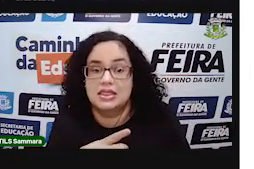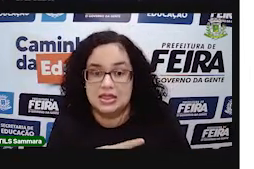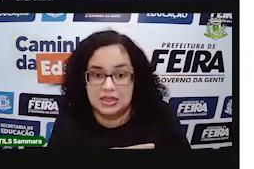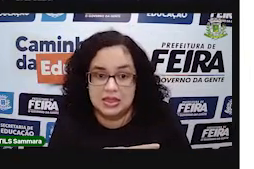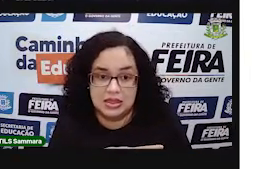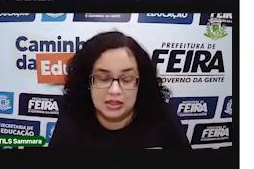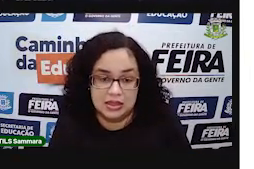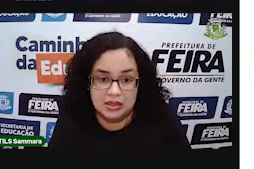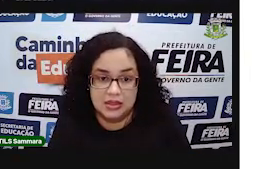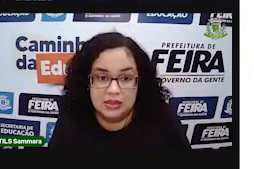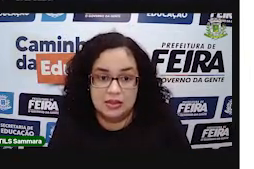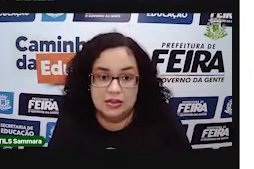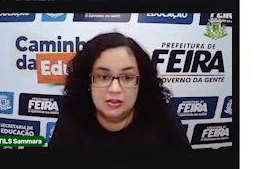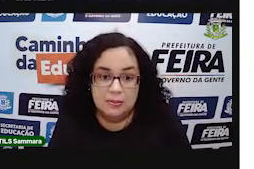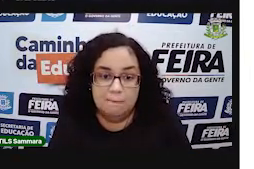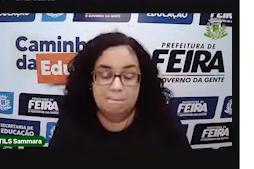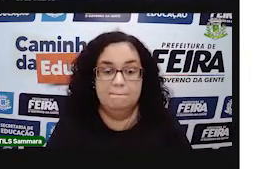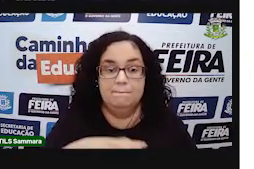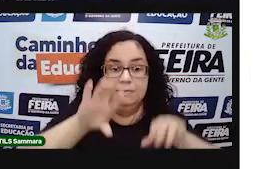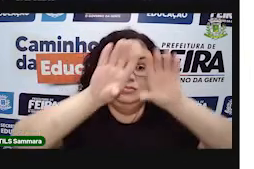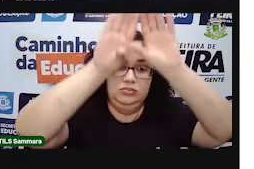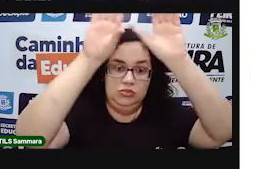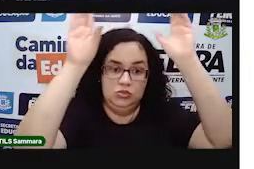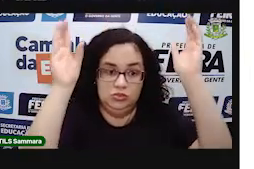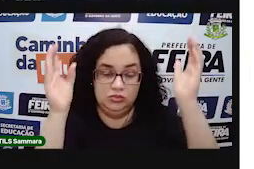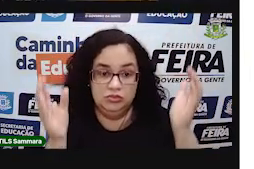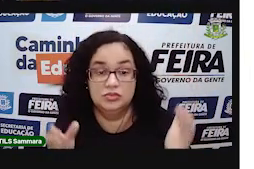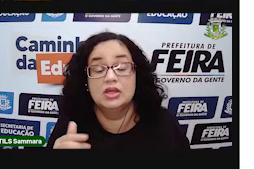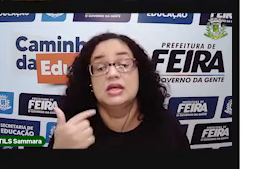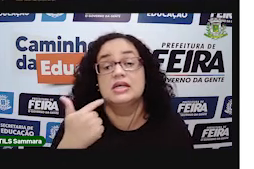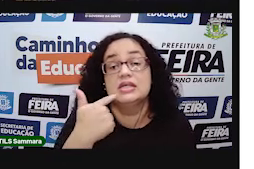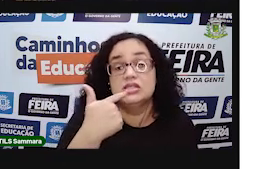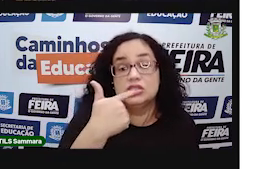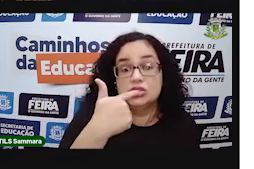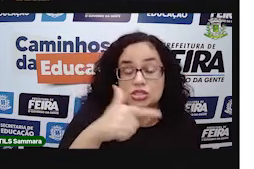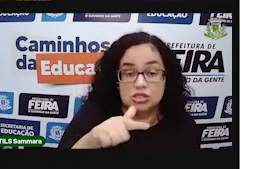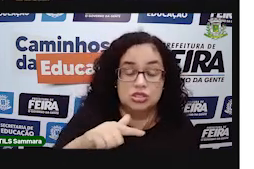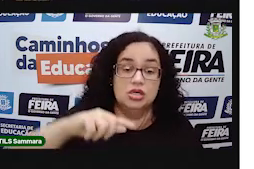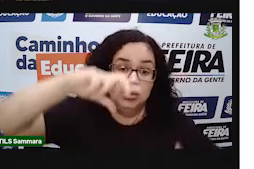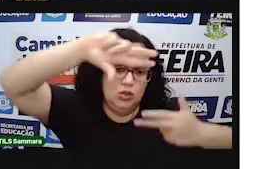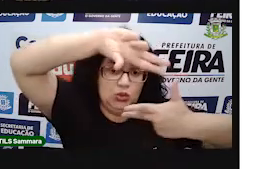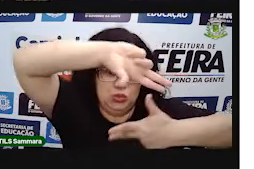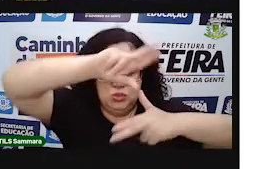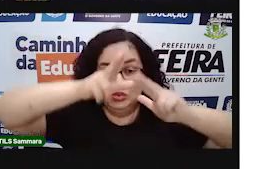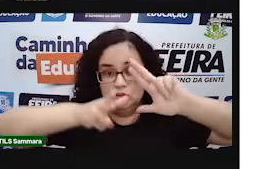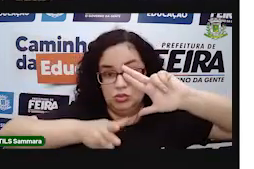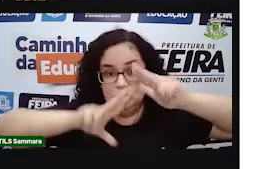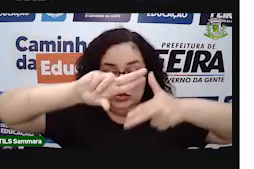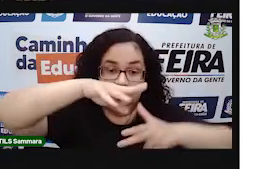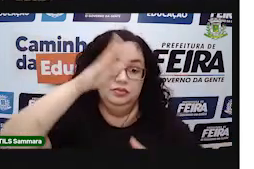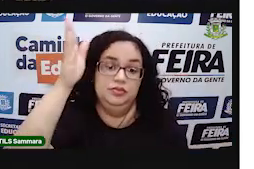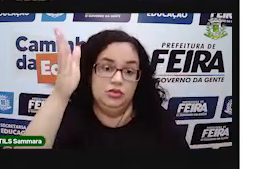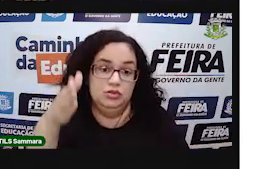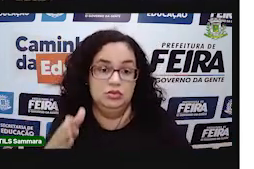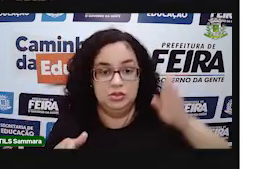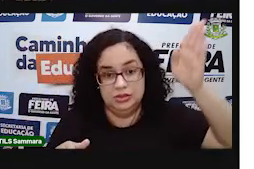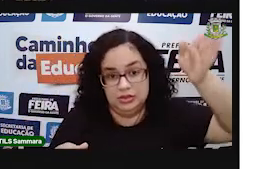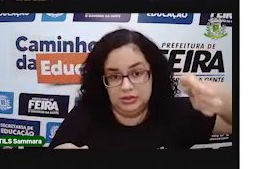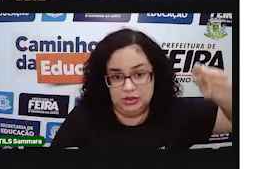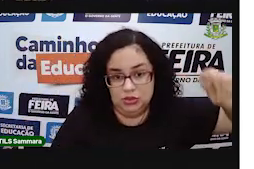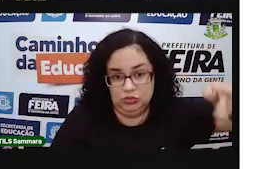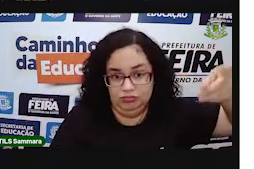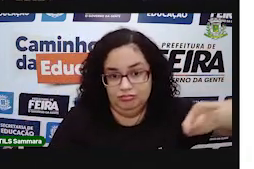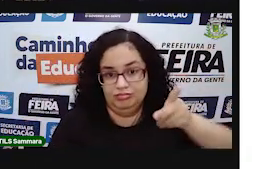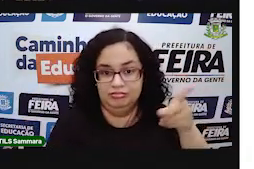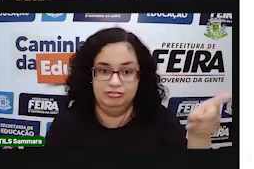partezinha que é arredondada. Já os poliedros, aqui do lado direito ou esquerdo na